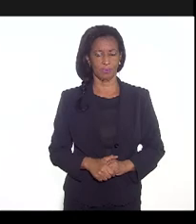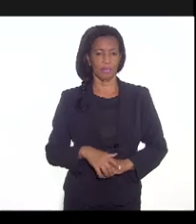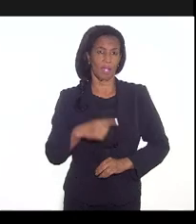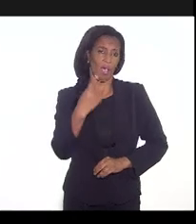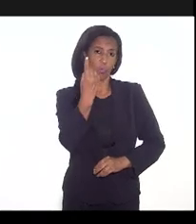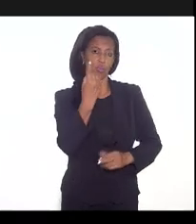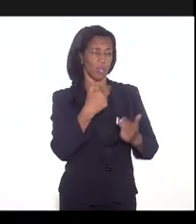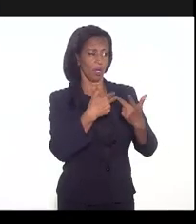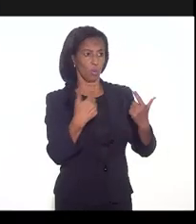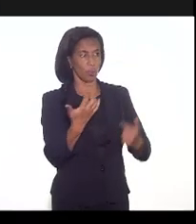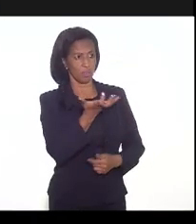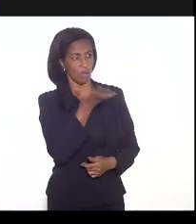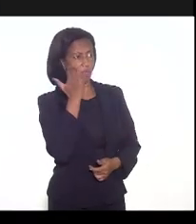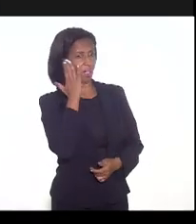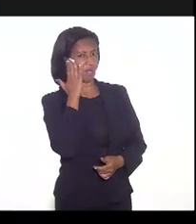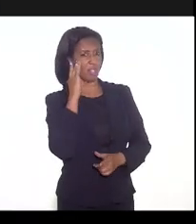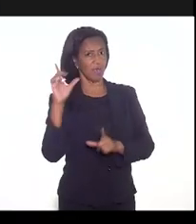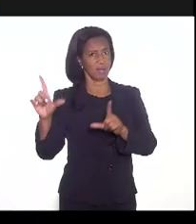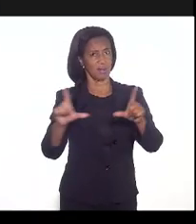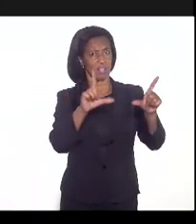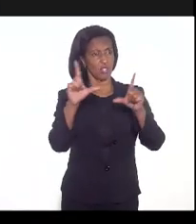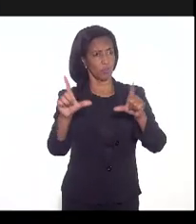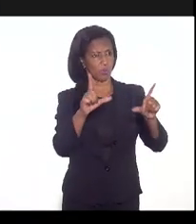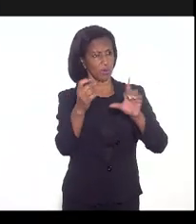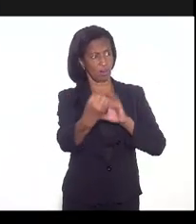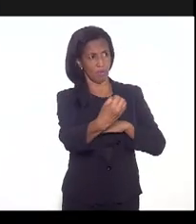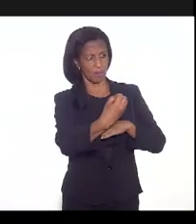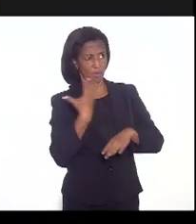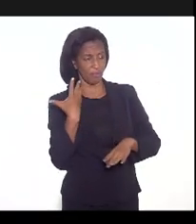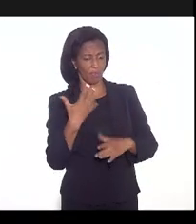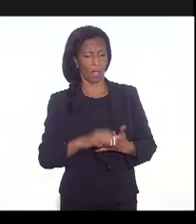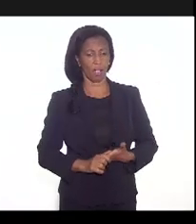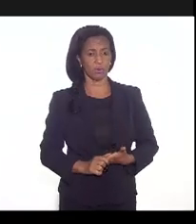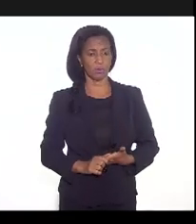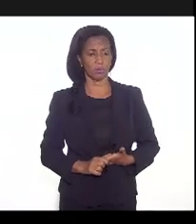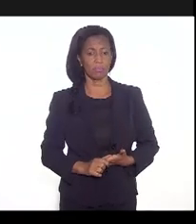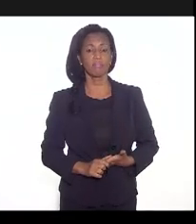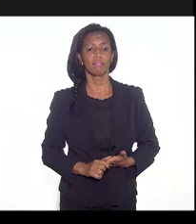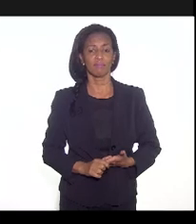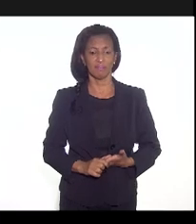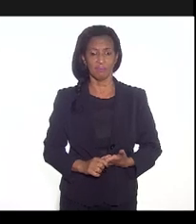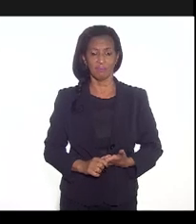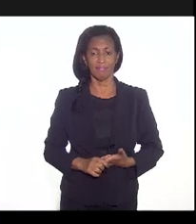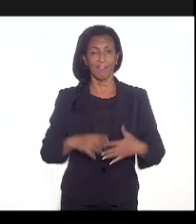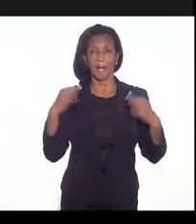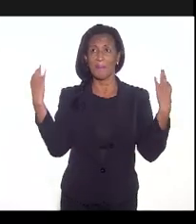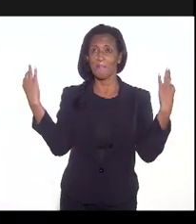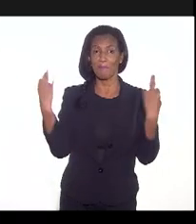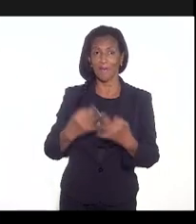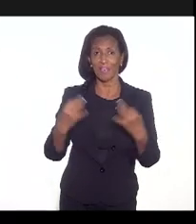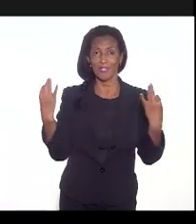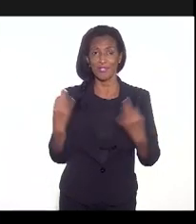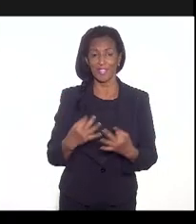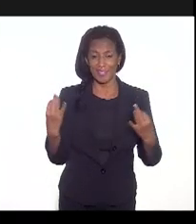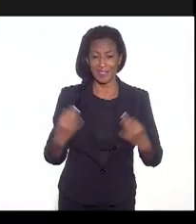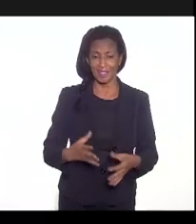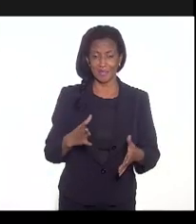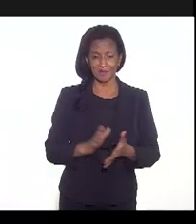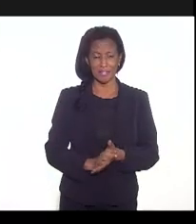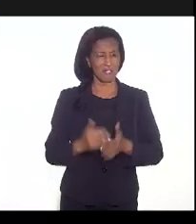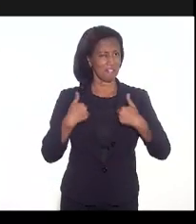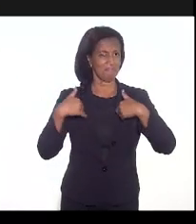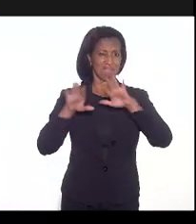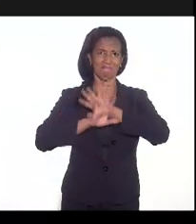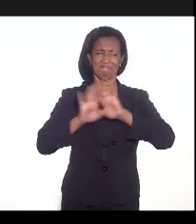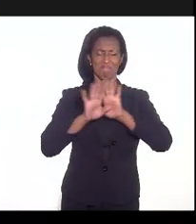é se esse material da exposição vai ser enviado para a gente. Perfeitamente, Eleomar. não tem